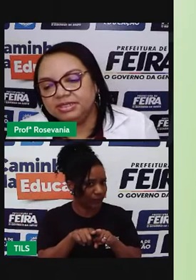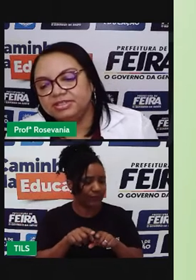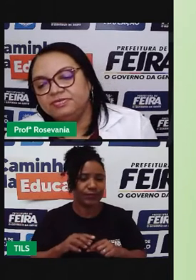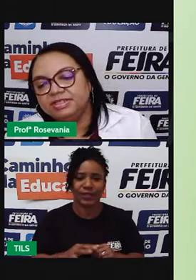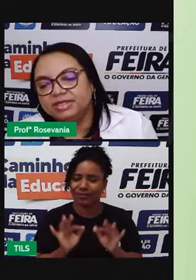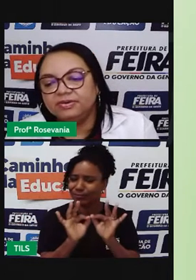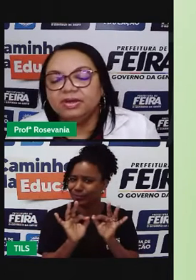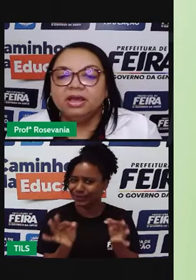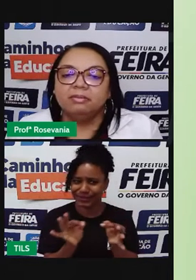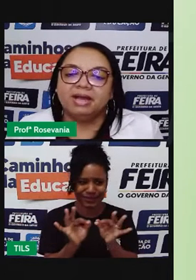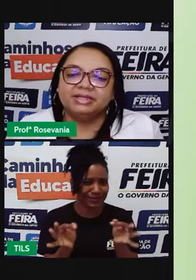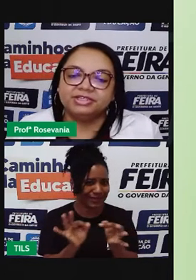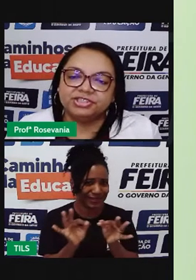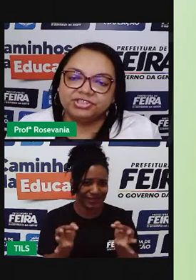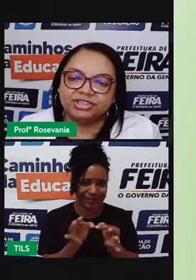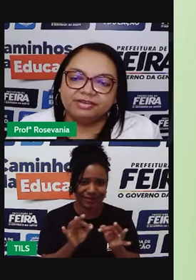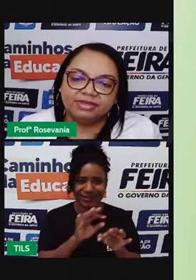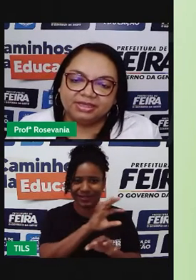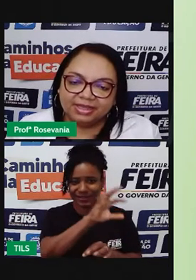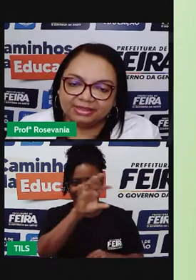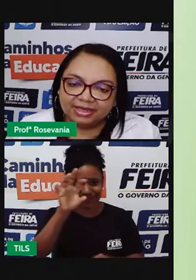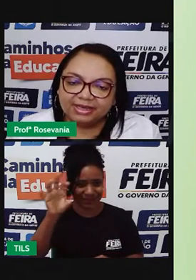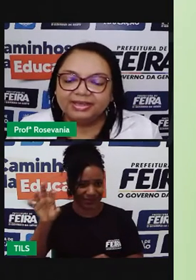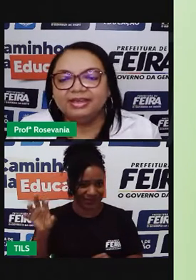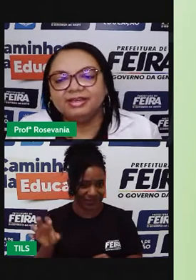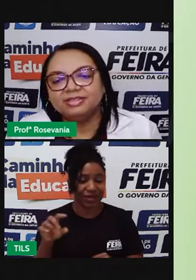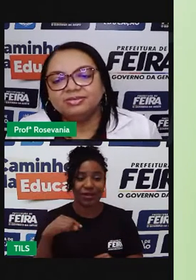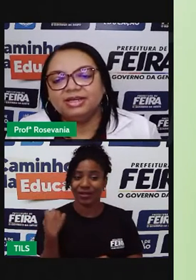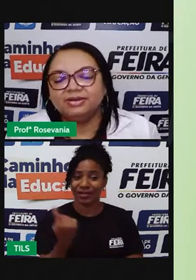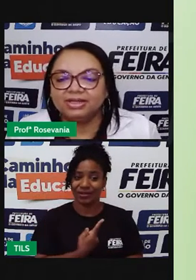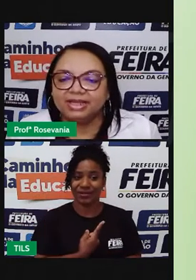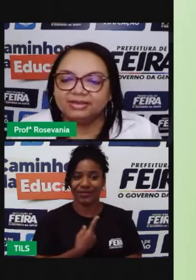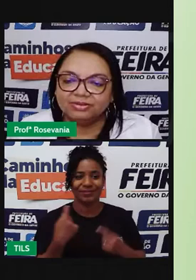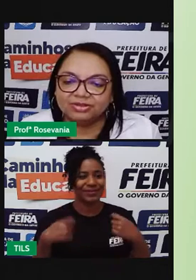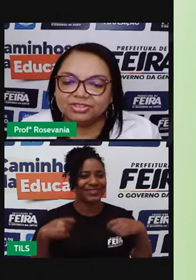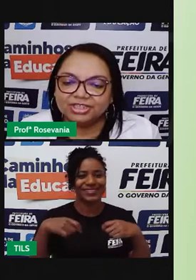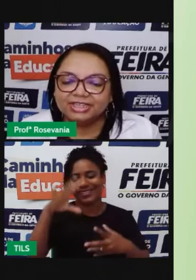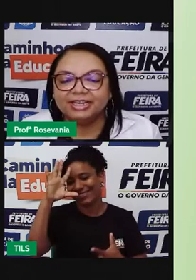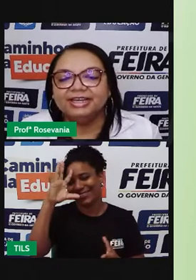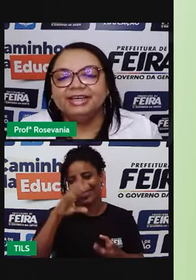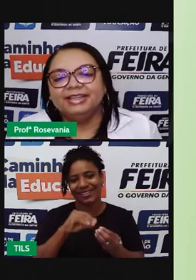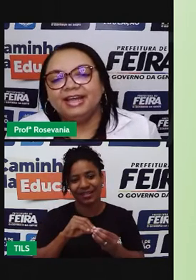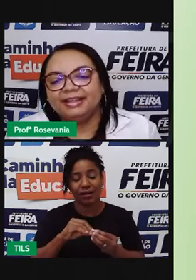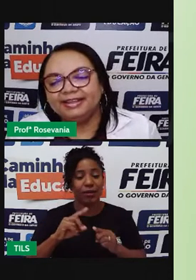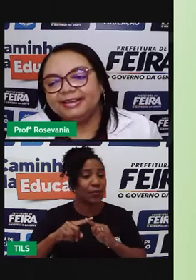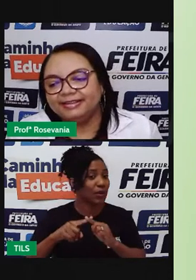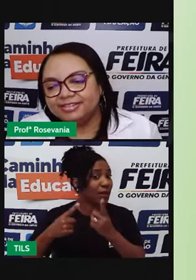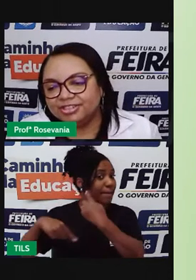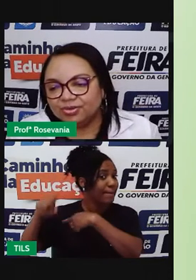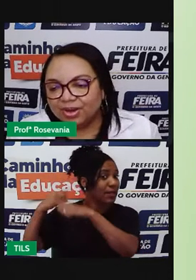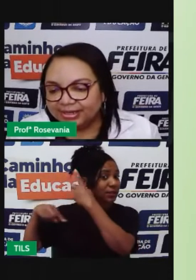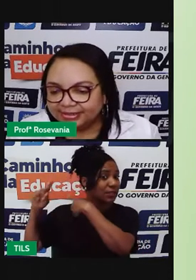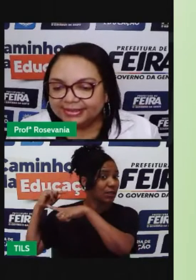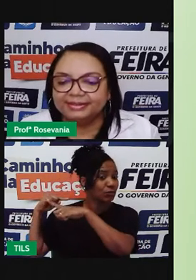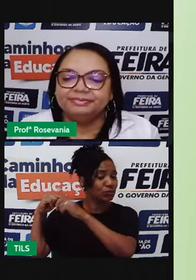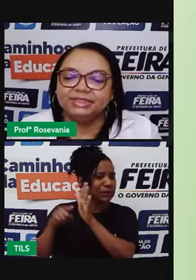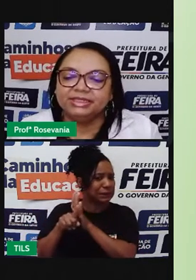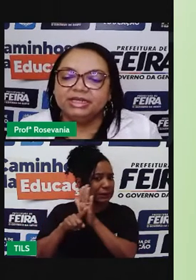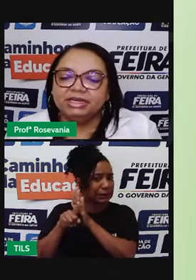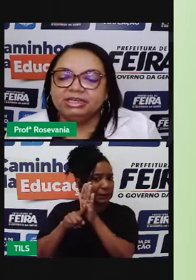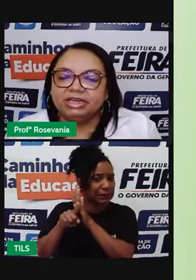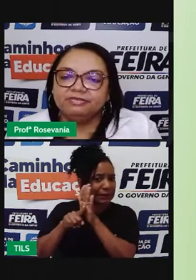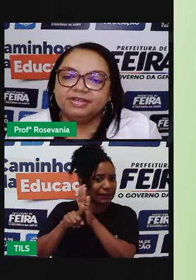simplesinha a divisão, mas a gente deve entender que isso era com a tecnologia, né, da década de 40,